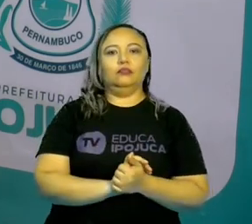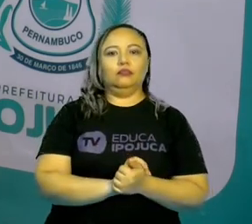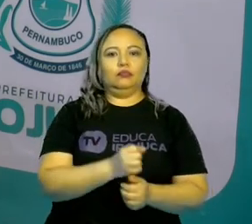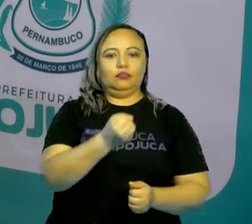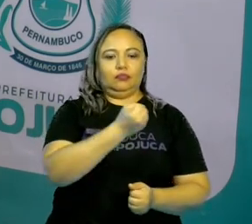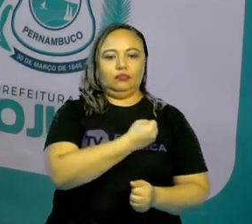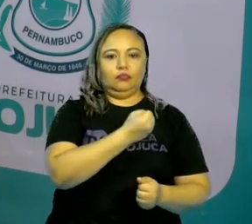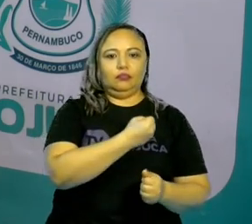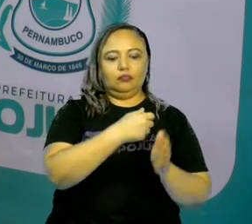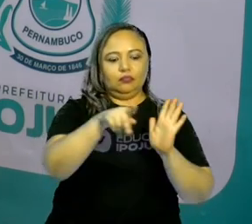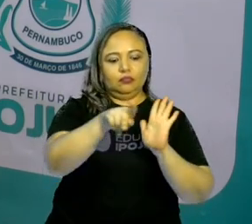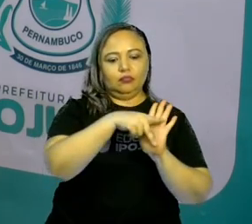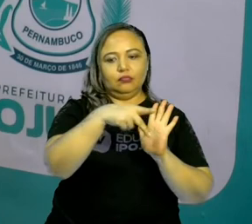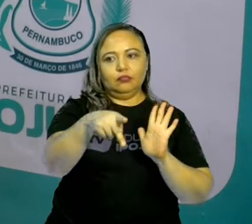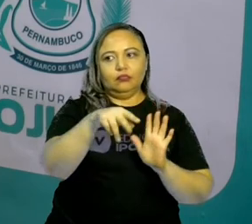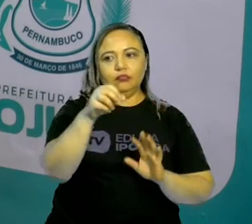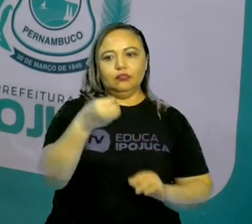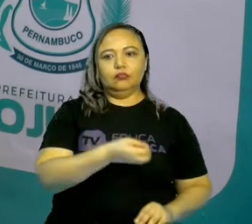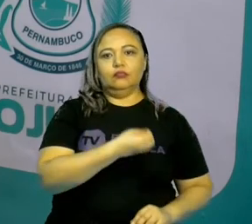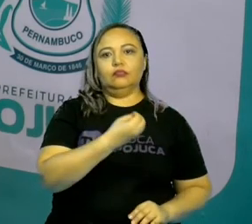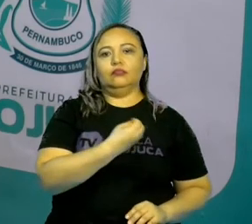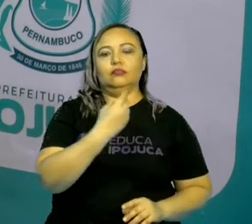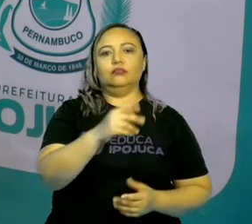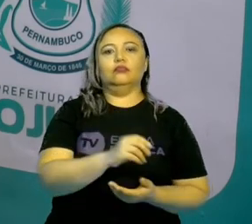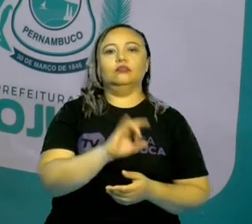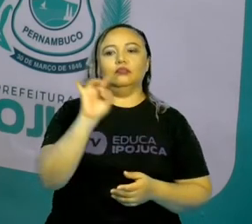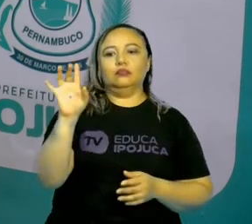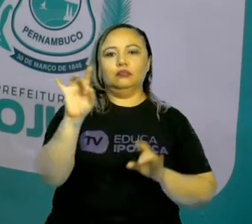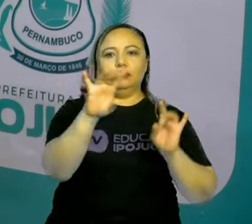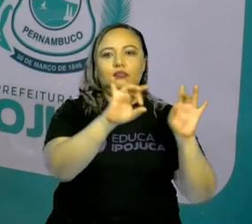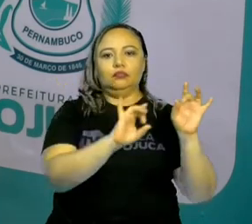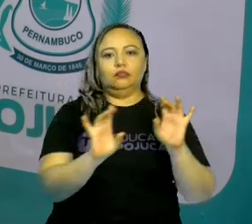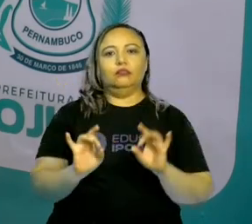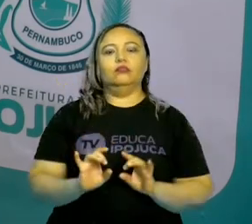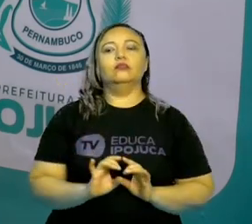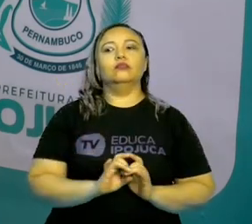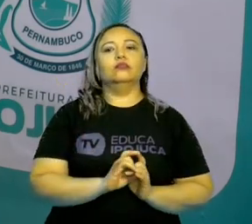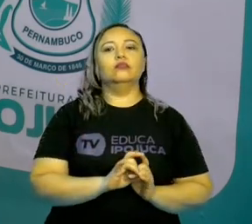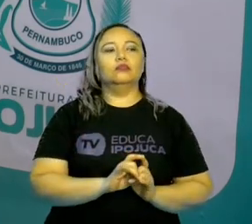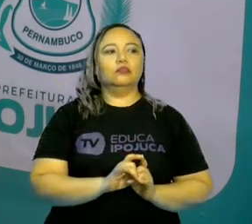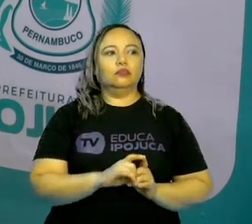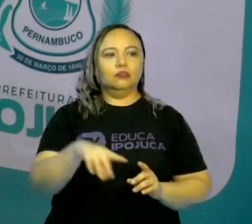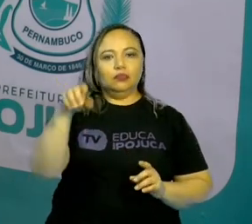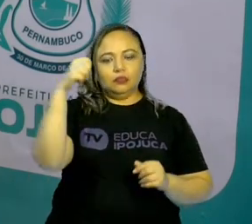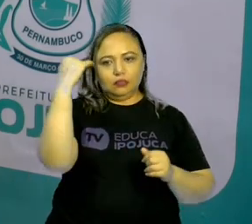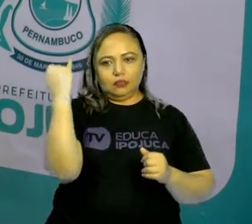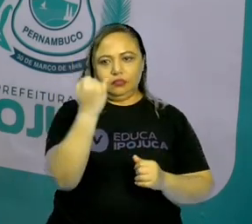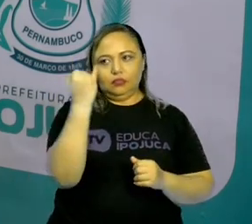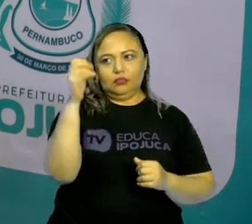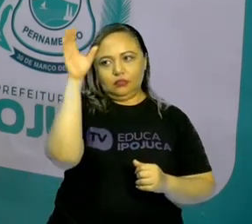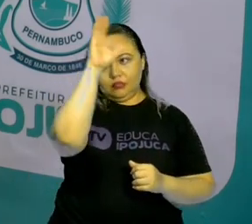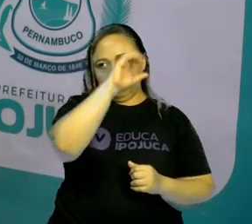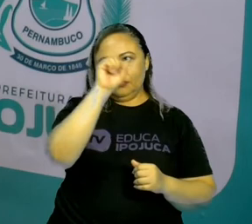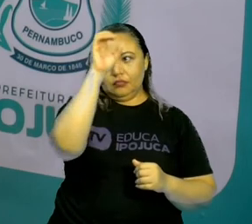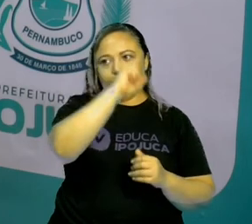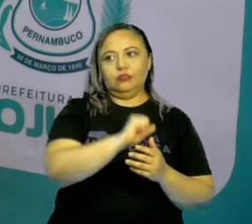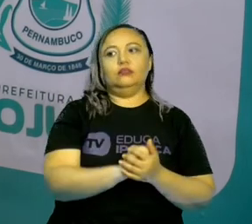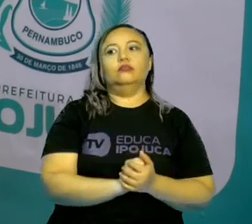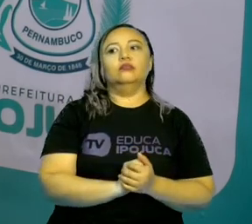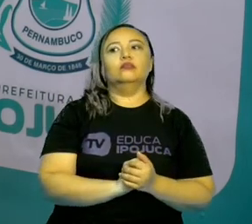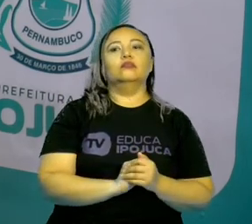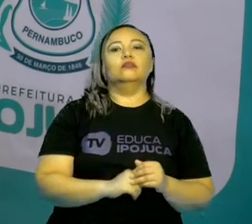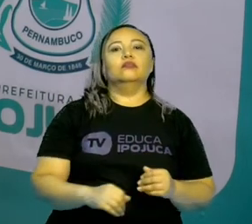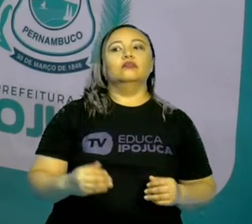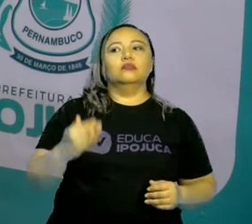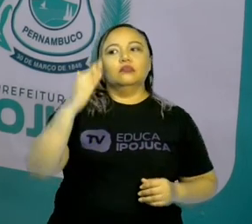número faz parte da sua vida. E que é muito importante a gente aprender a somar, multiplicar, dividir. E